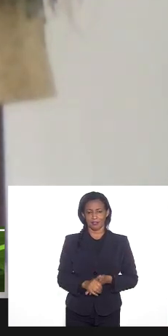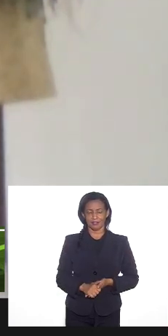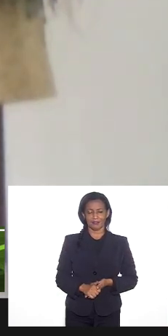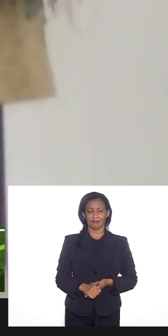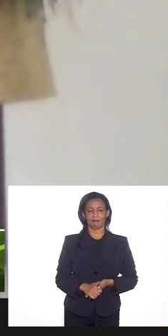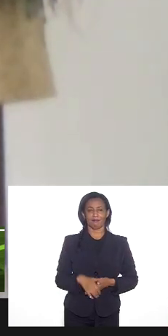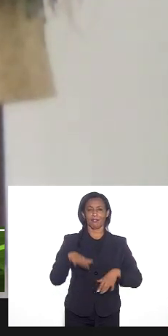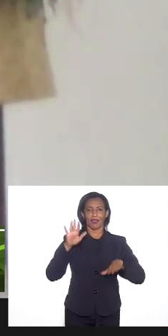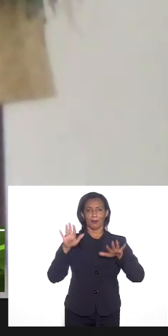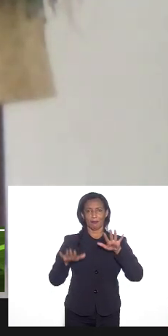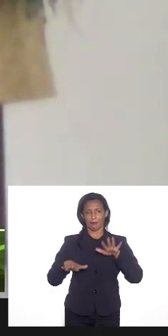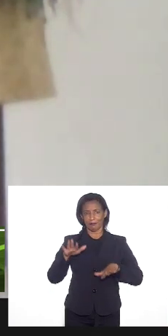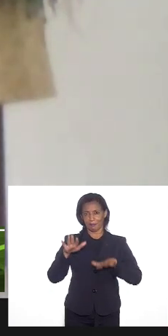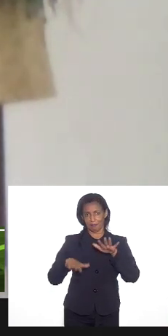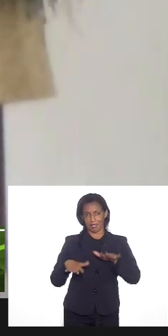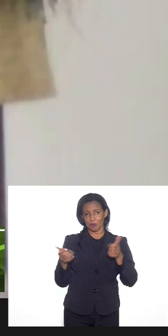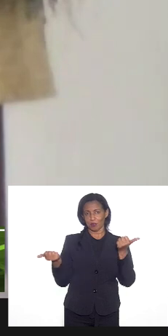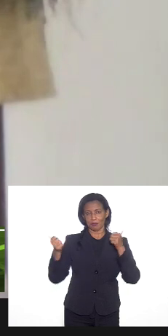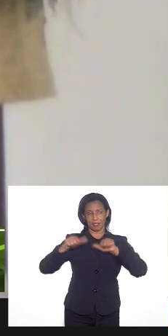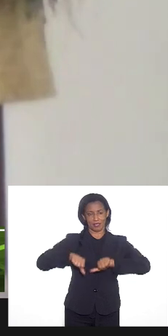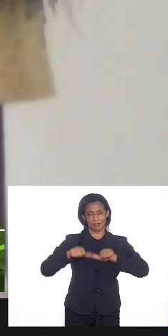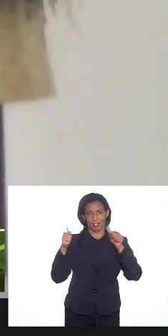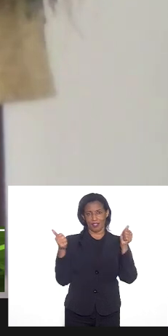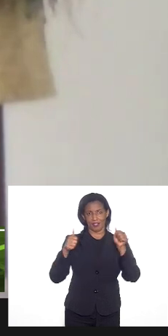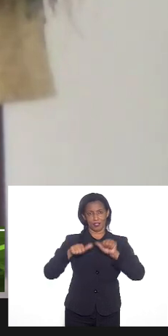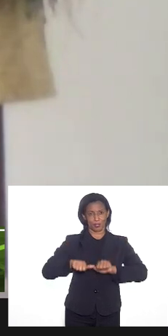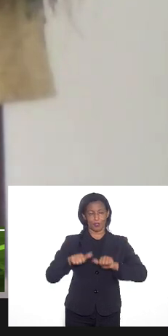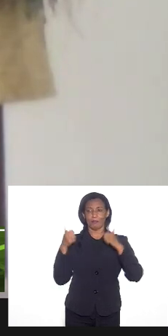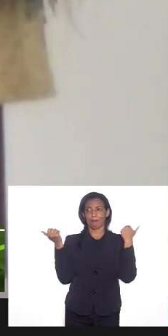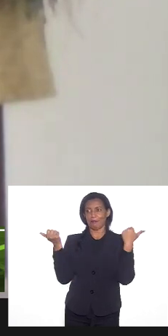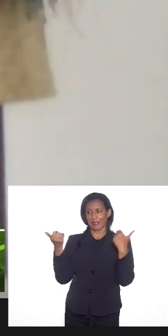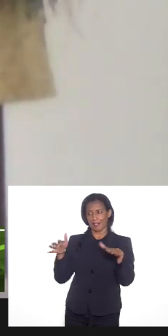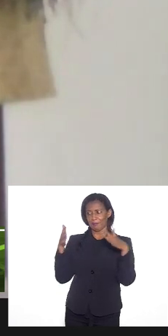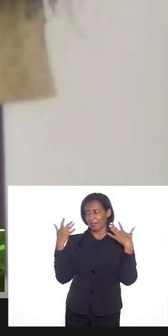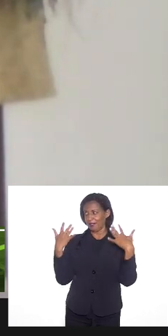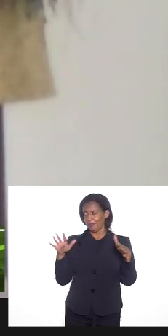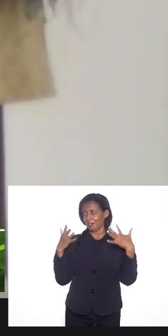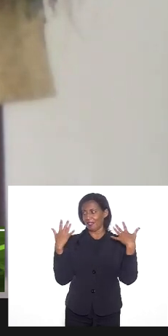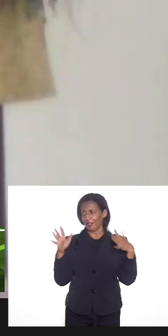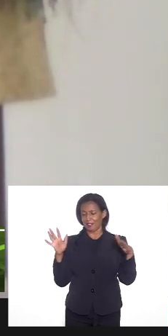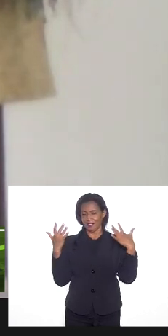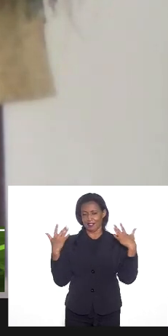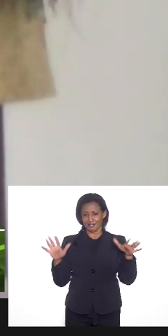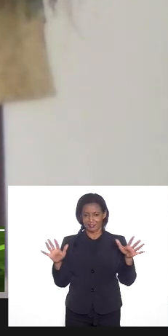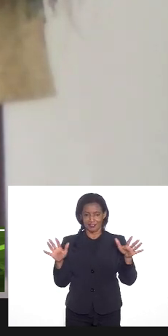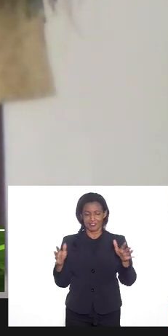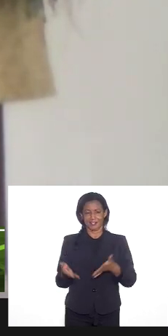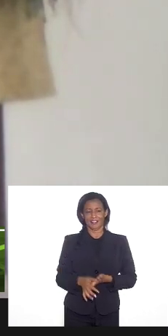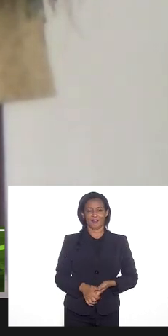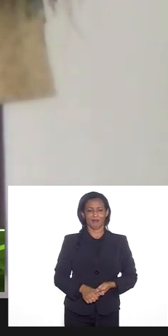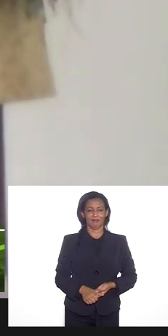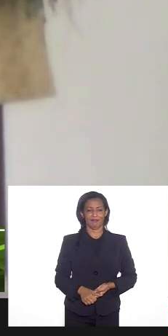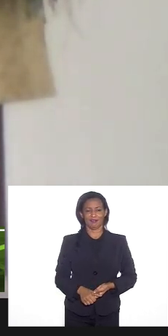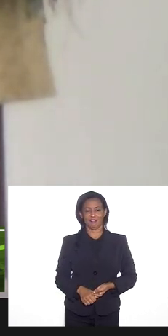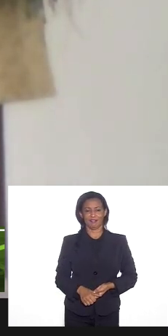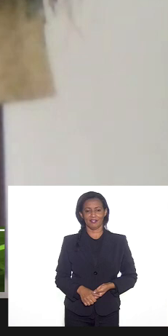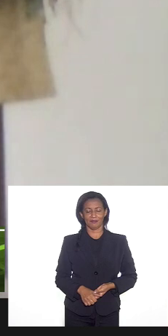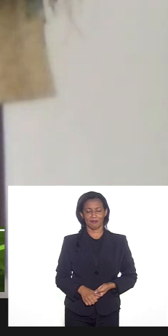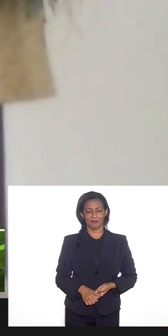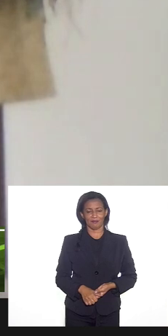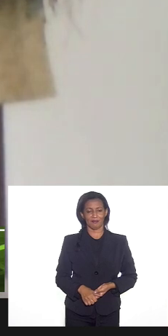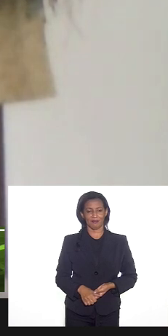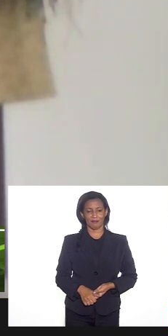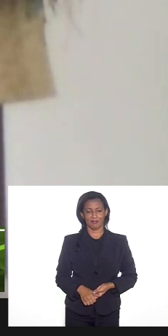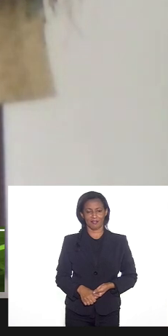mesmo com as minhas avaliações parabenizar a iniciativa da comissão